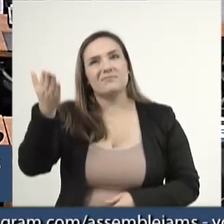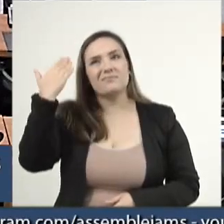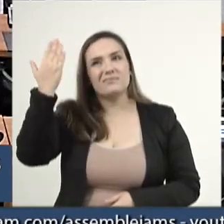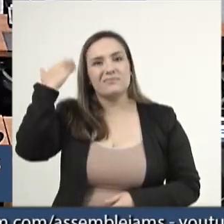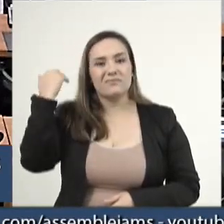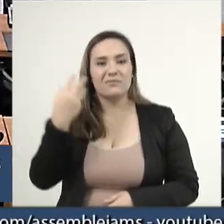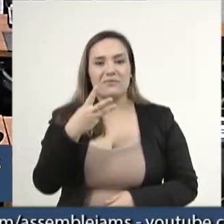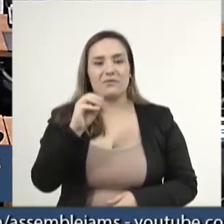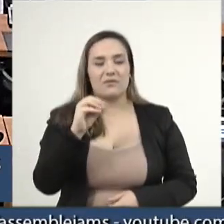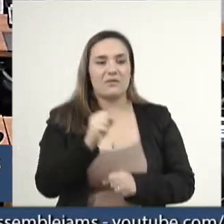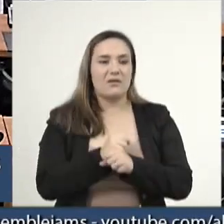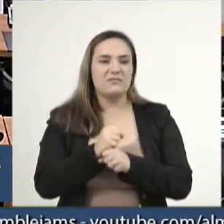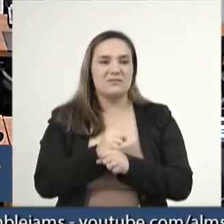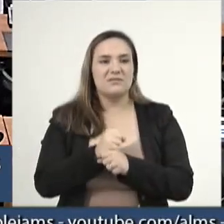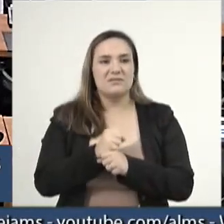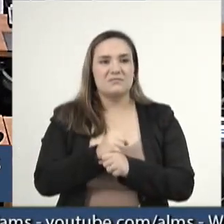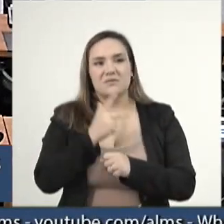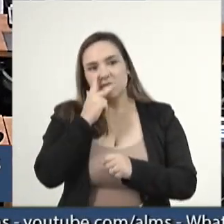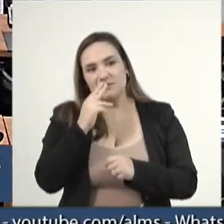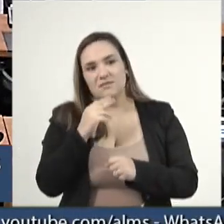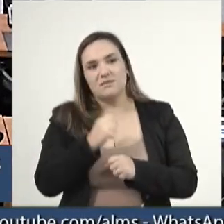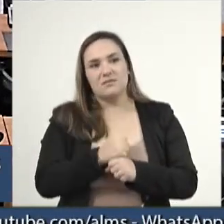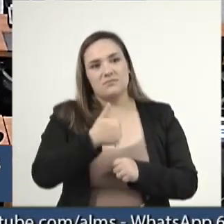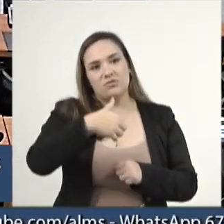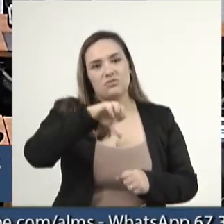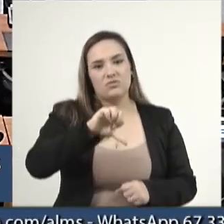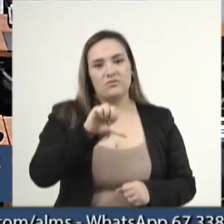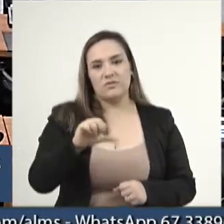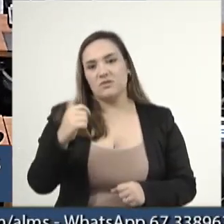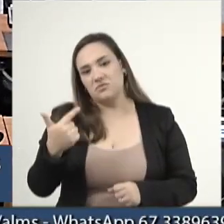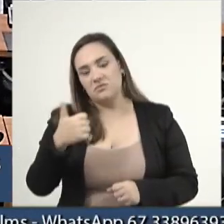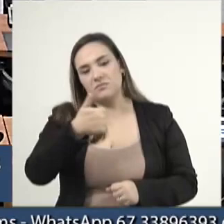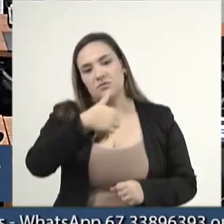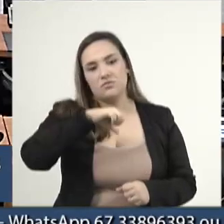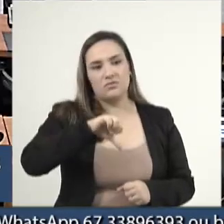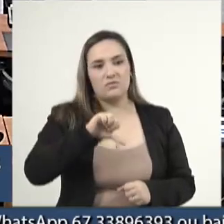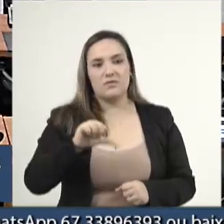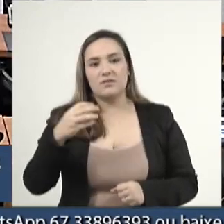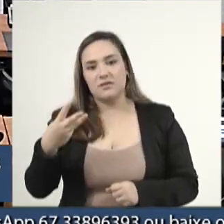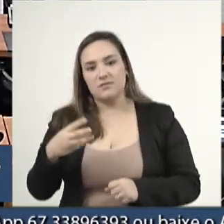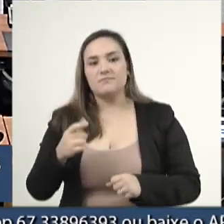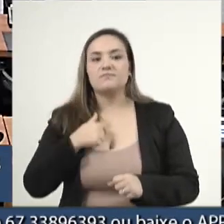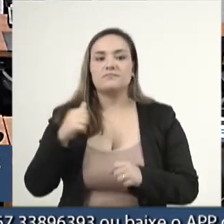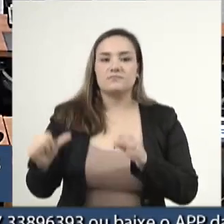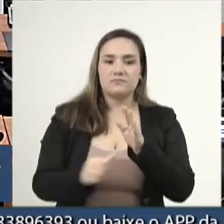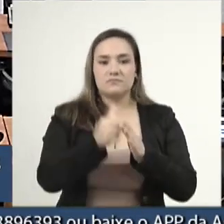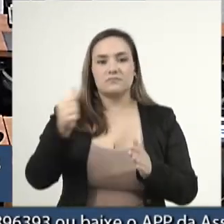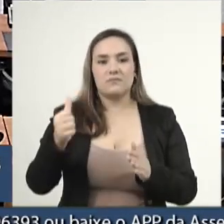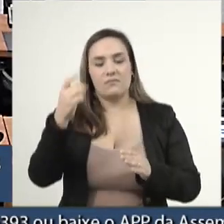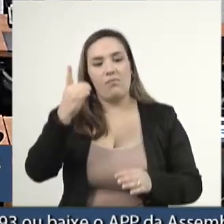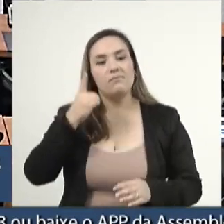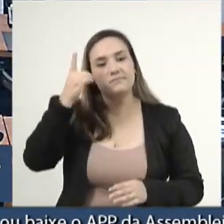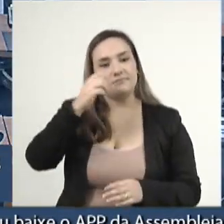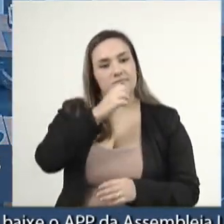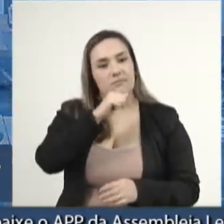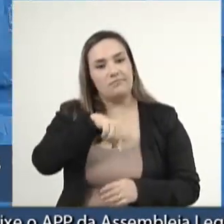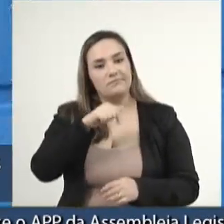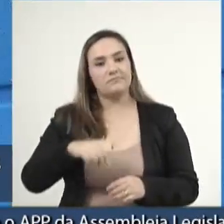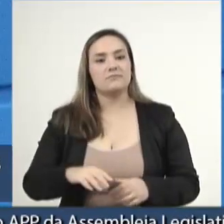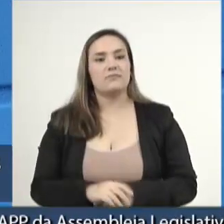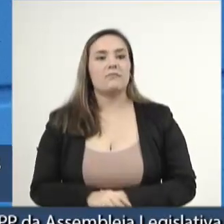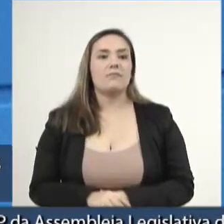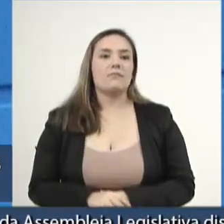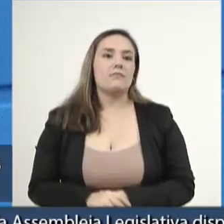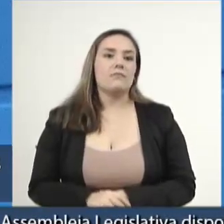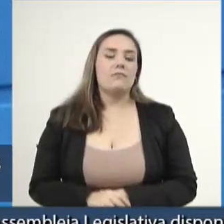era 90, 92, 93, eu era deputado do primeiro mandato nesta casa, aliás, o único